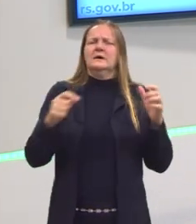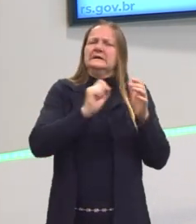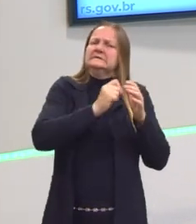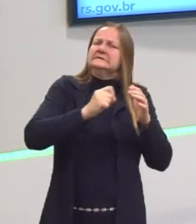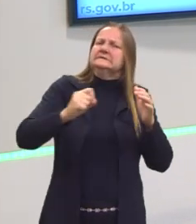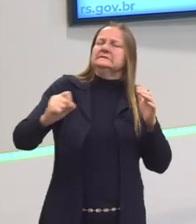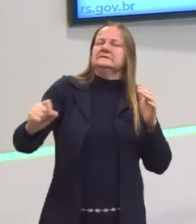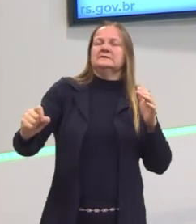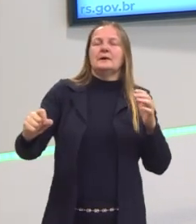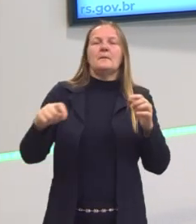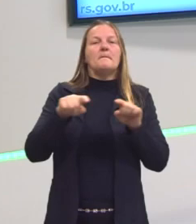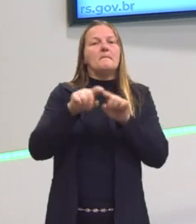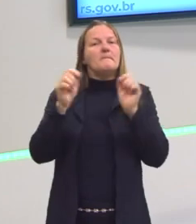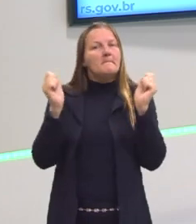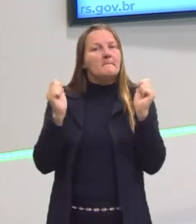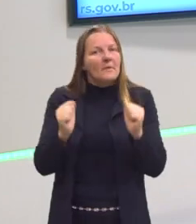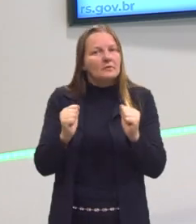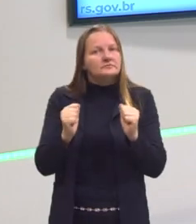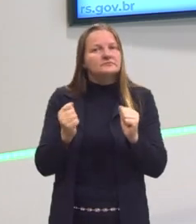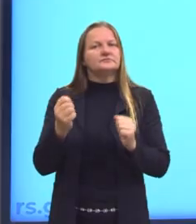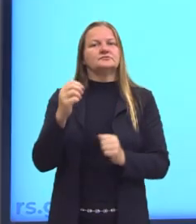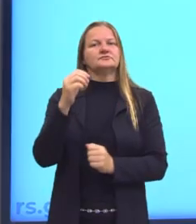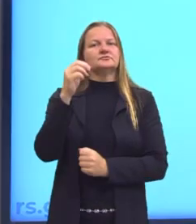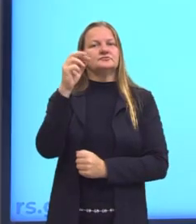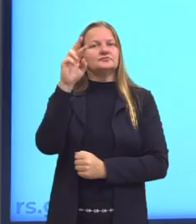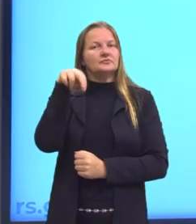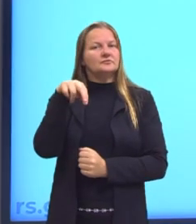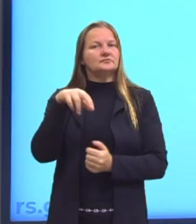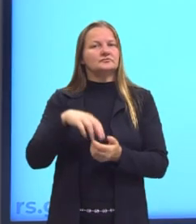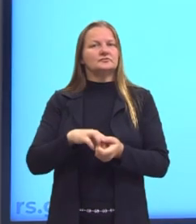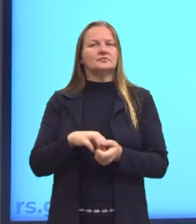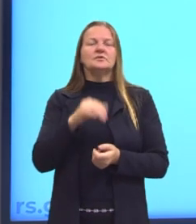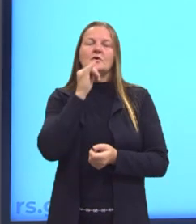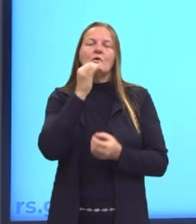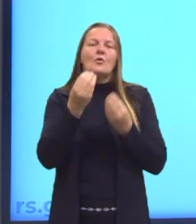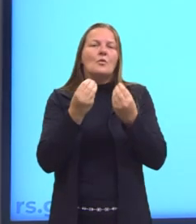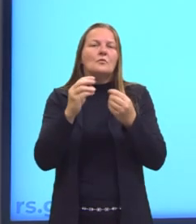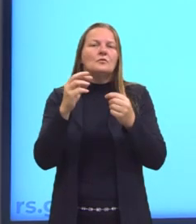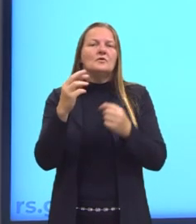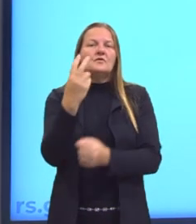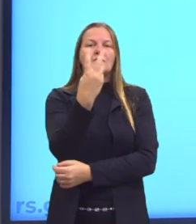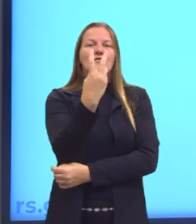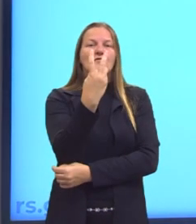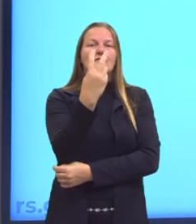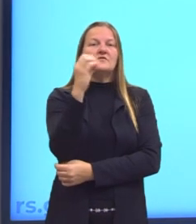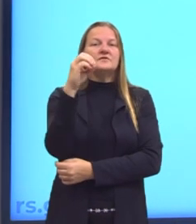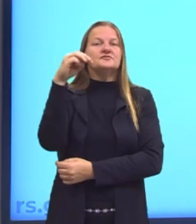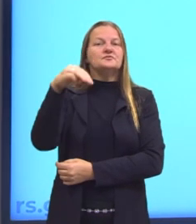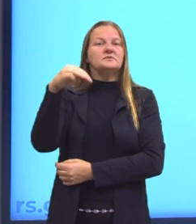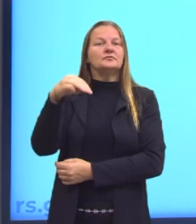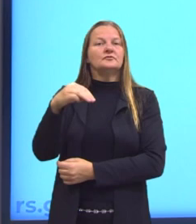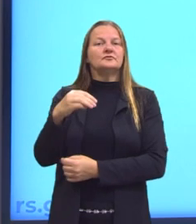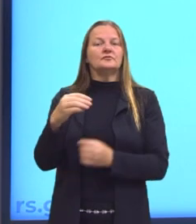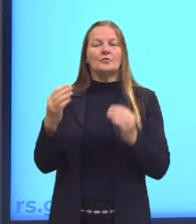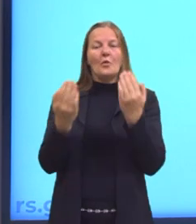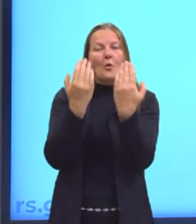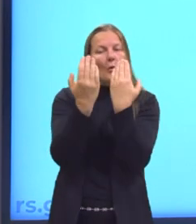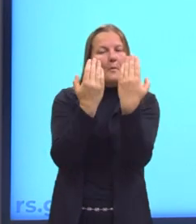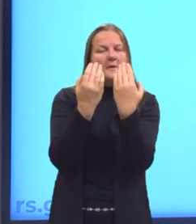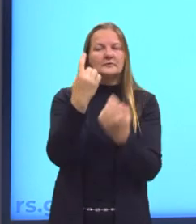na forma de uma razão, tá? Por exemplo, se eu quero achar a razão entre 20 minutos e uma hora.